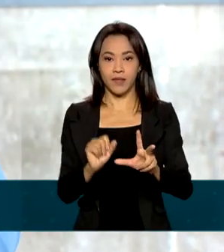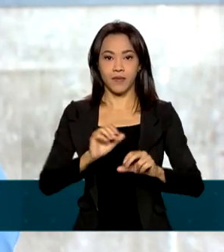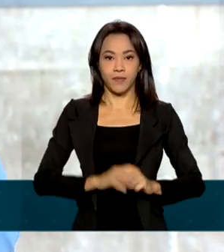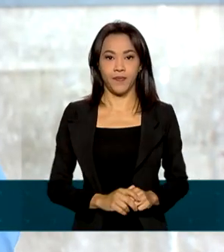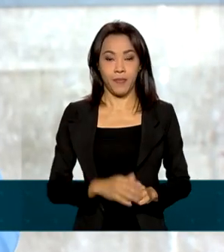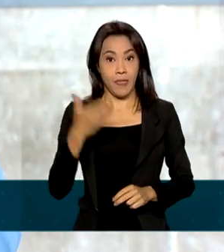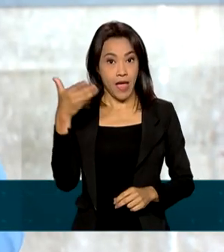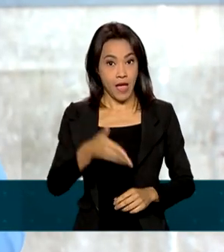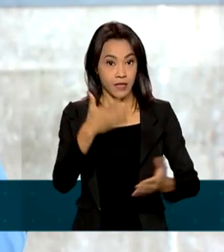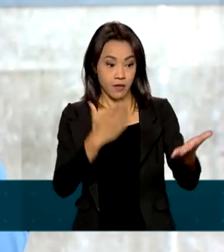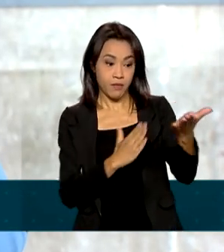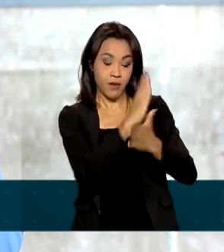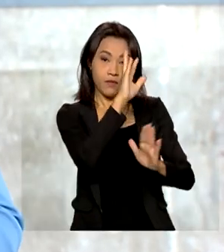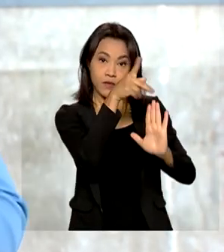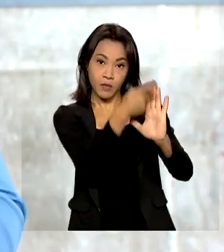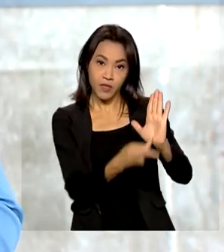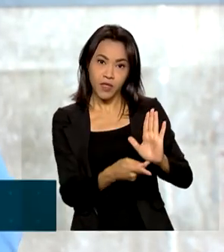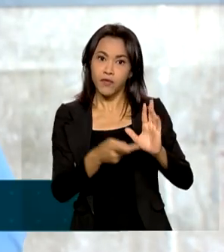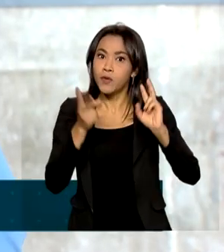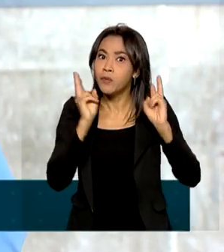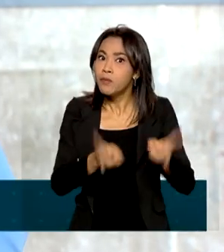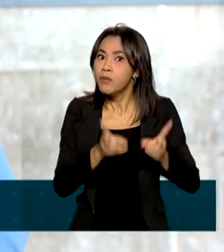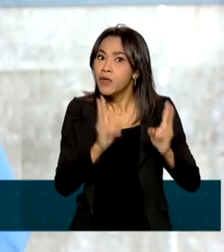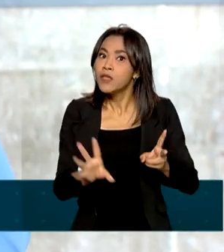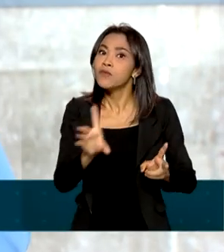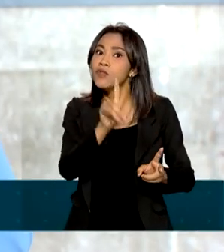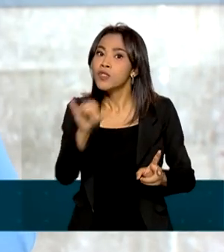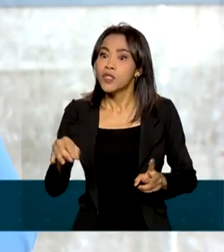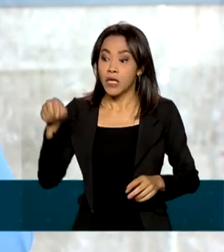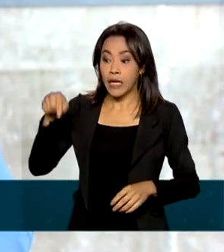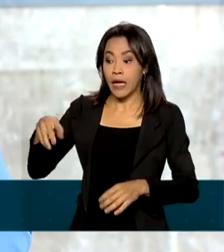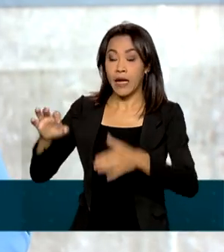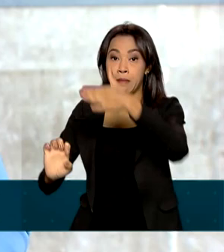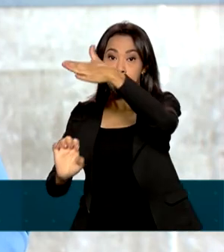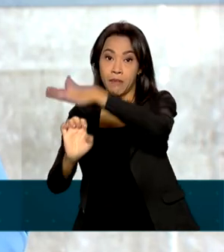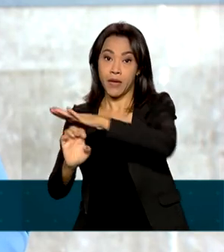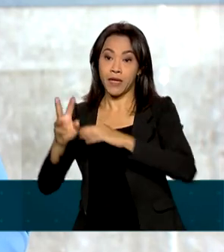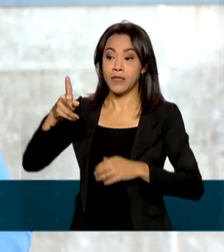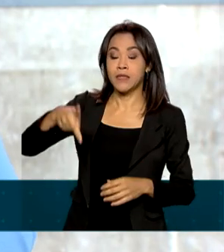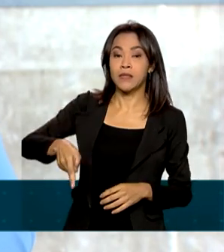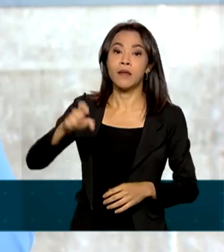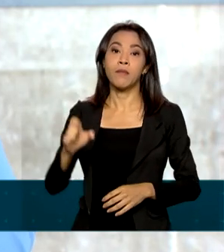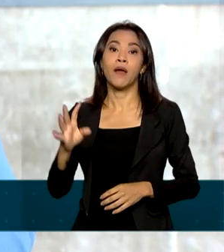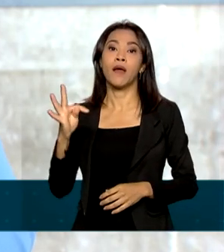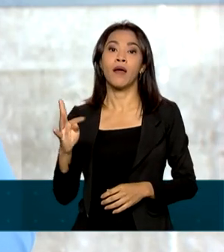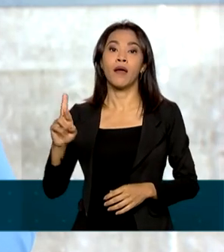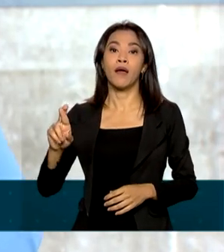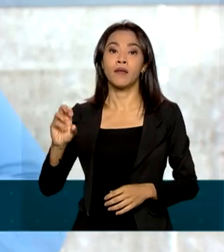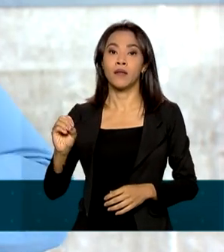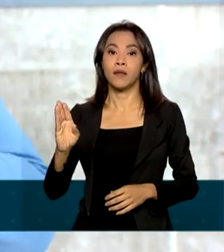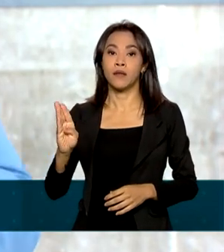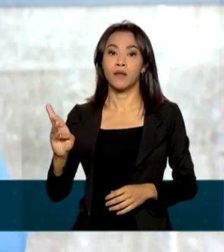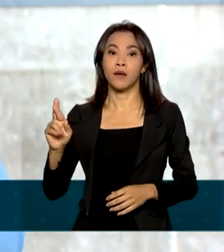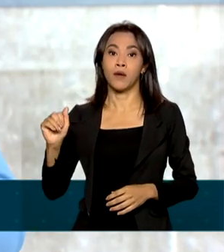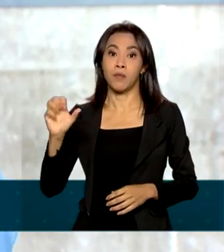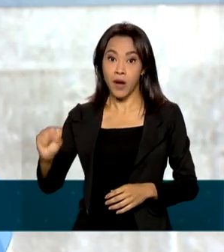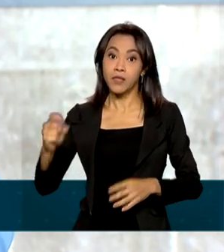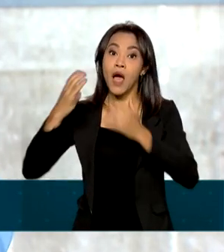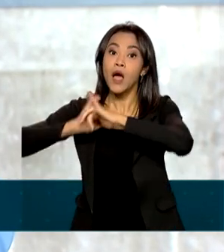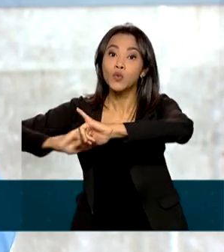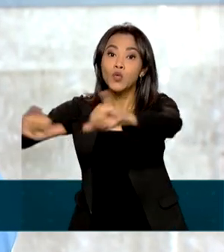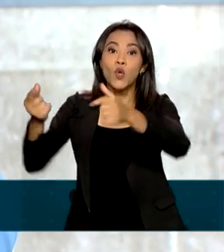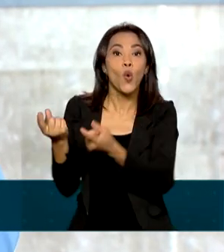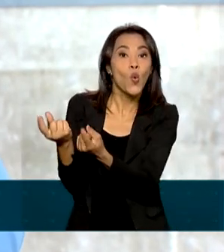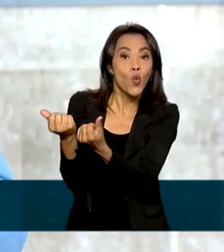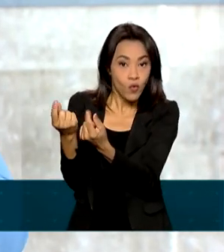essa aprovação aconteceu no mesmo dia em que a Petrobras anunciou um reajuste no valor dos preços, causado por essa disparada no